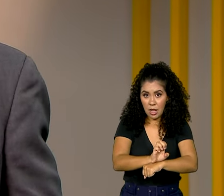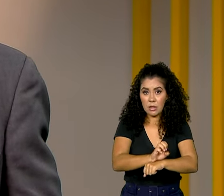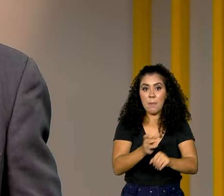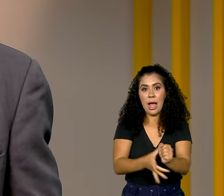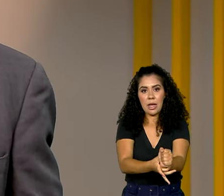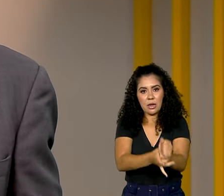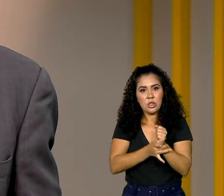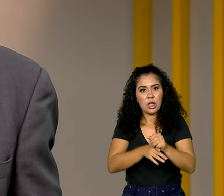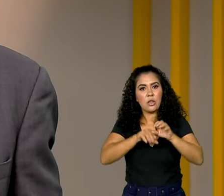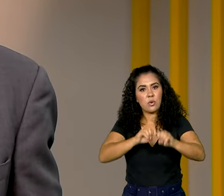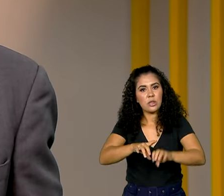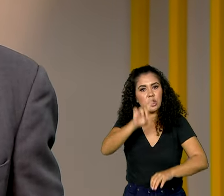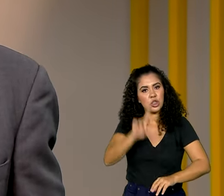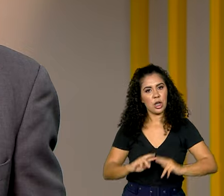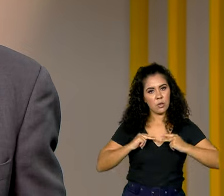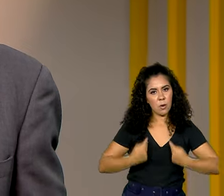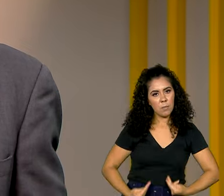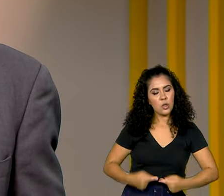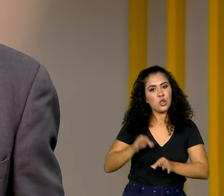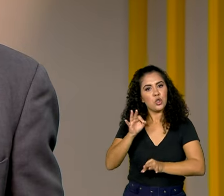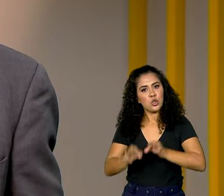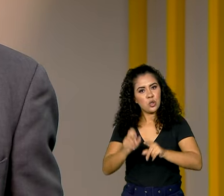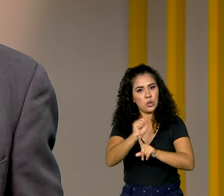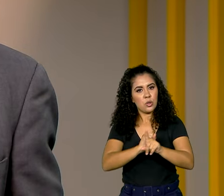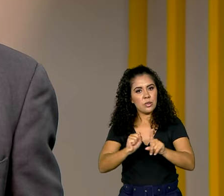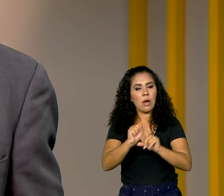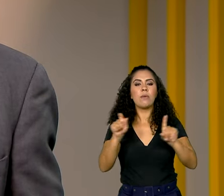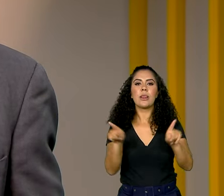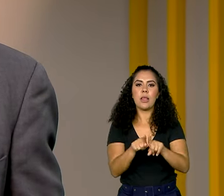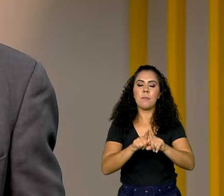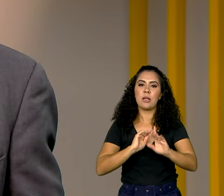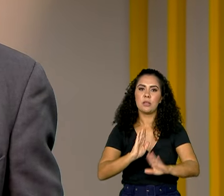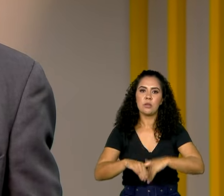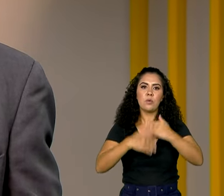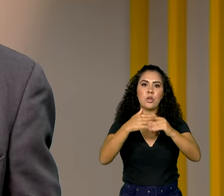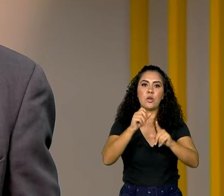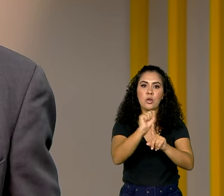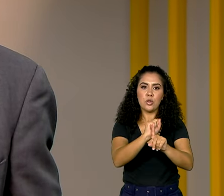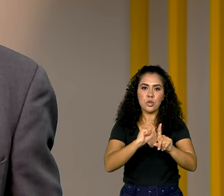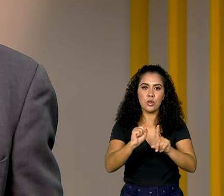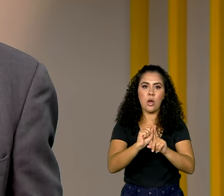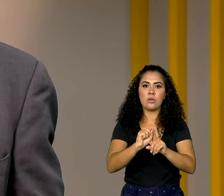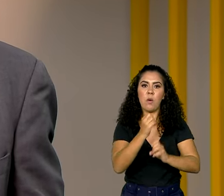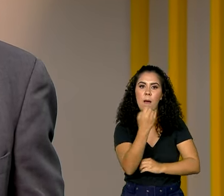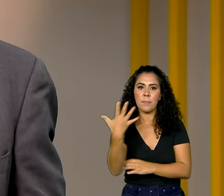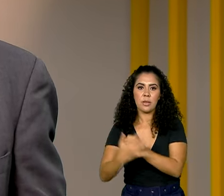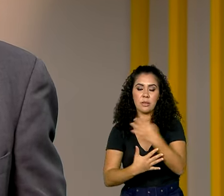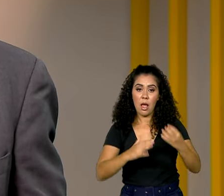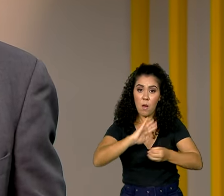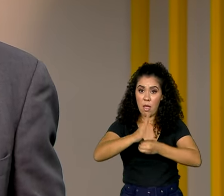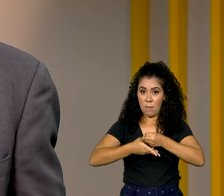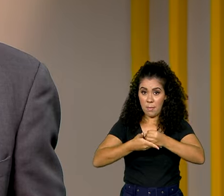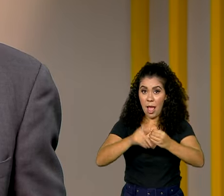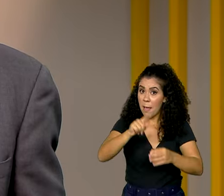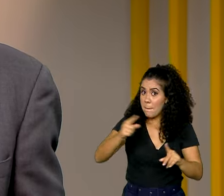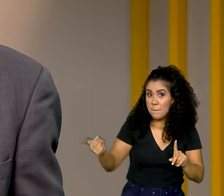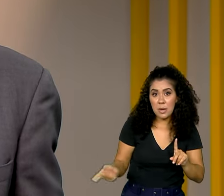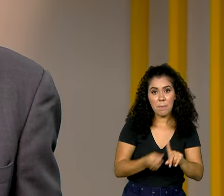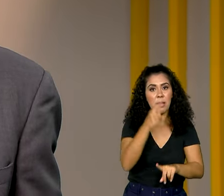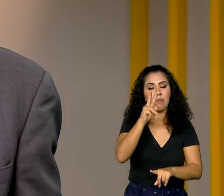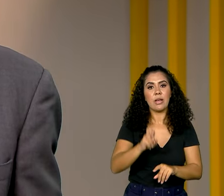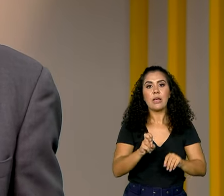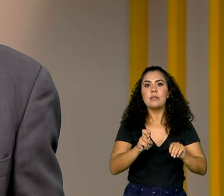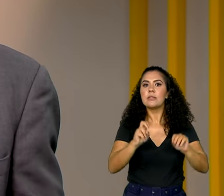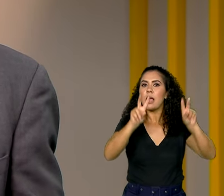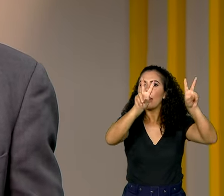Direito Humano, com Justiça Social e Desenvolvimento Socioambiental Sustentável. Esta será a primeira vez em que o meio